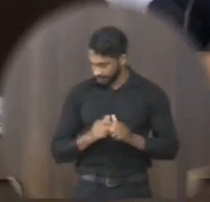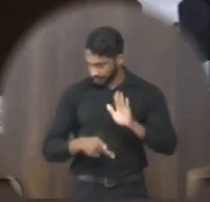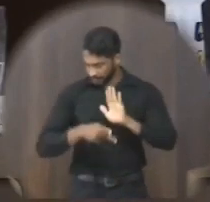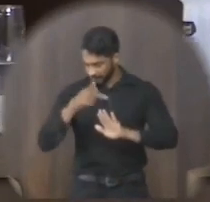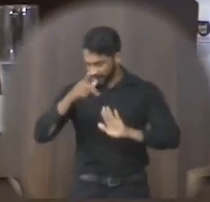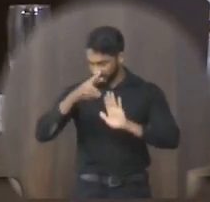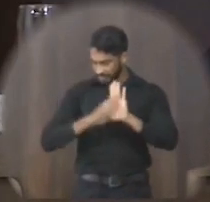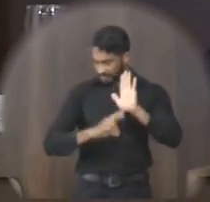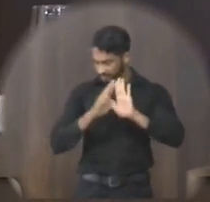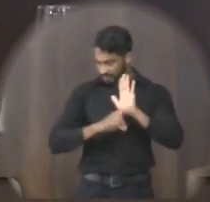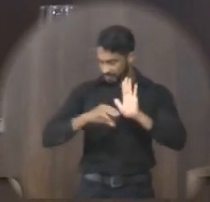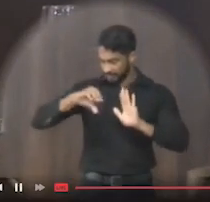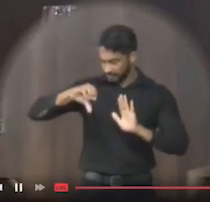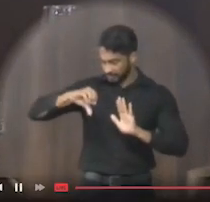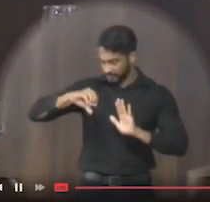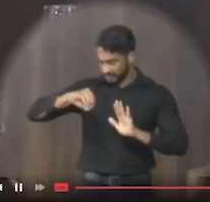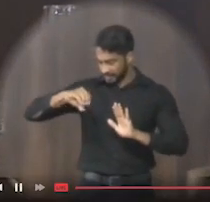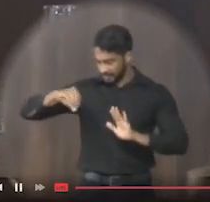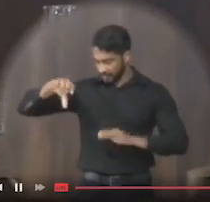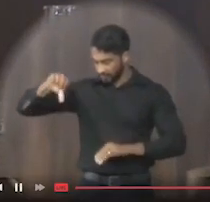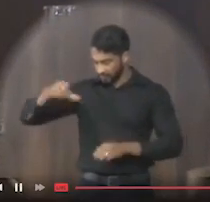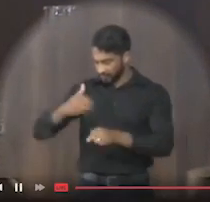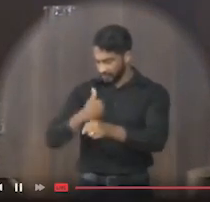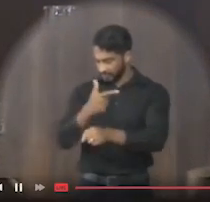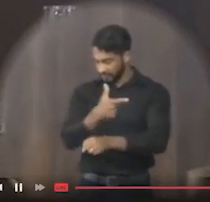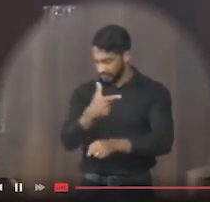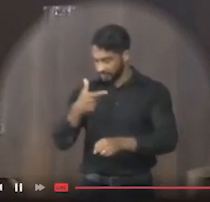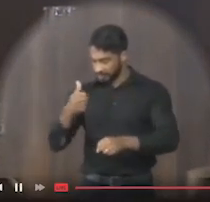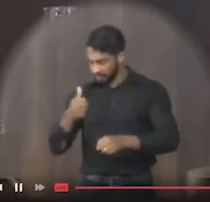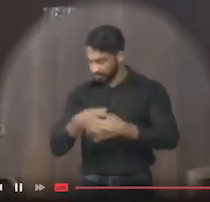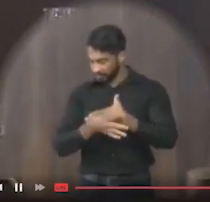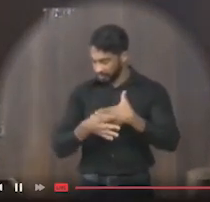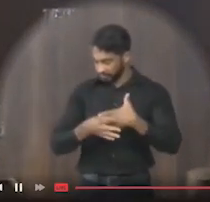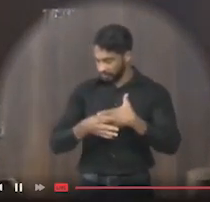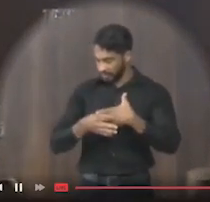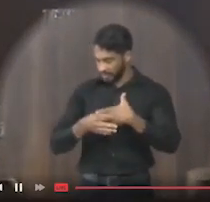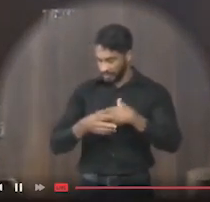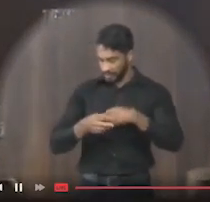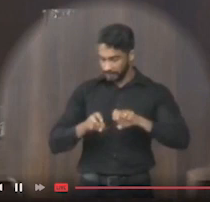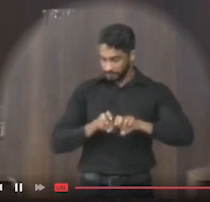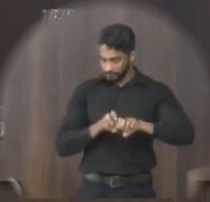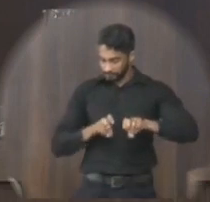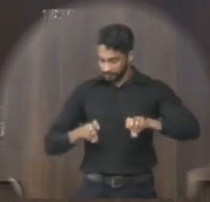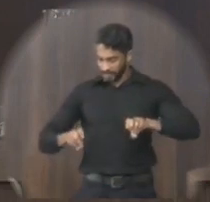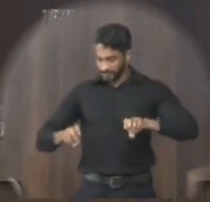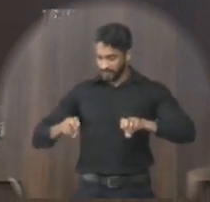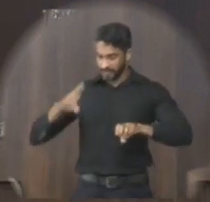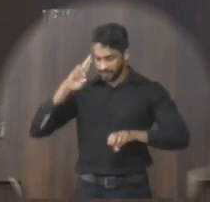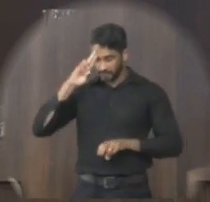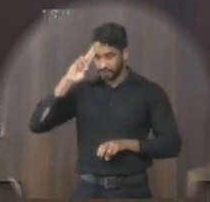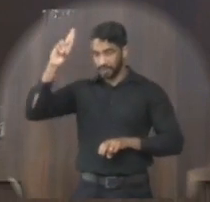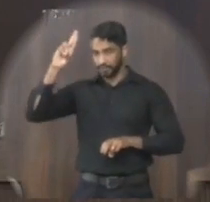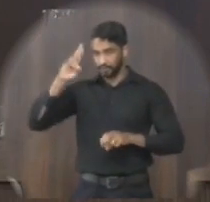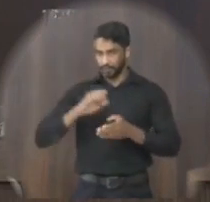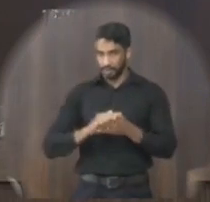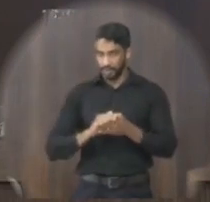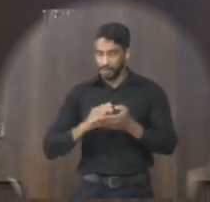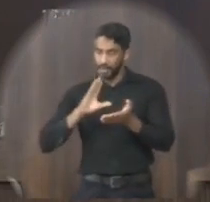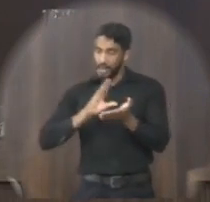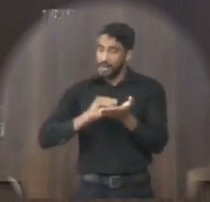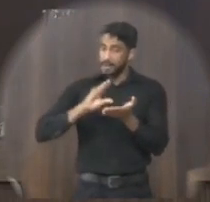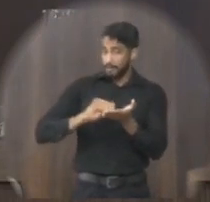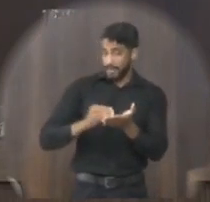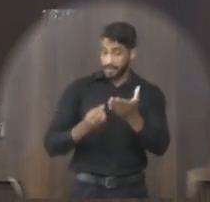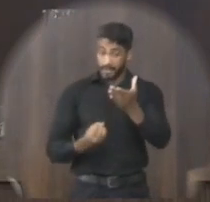Projeto de resolução 009-2021, de autoria da mesa diretora, Ementa, cria a